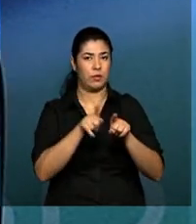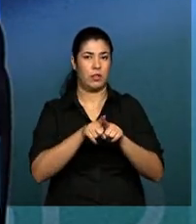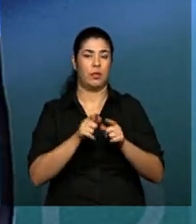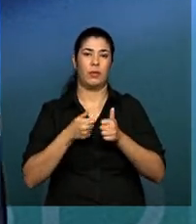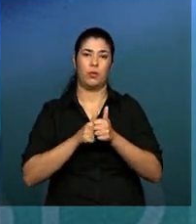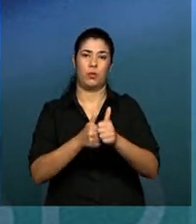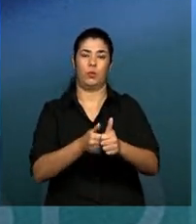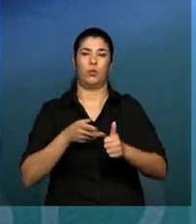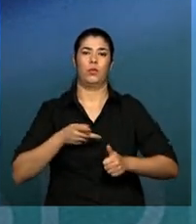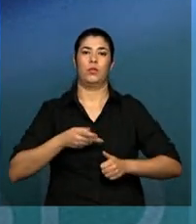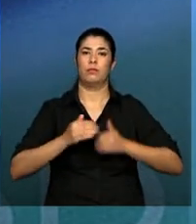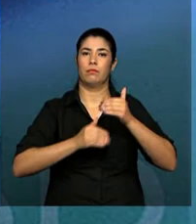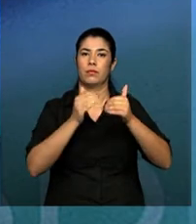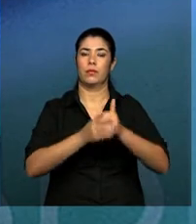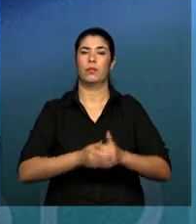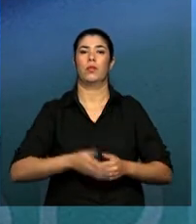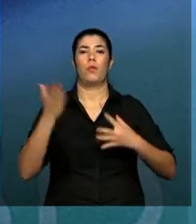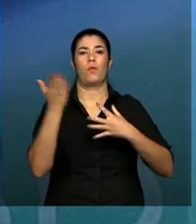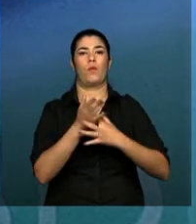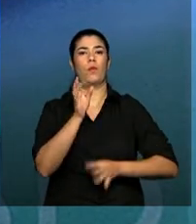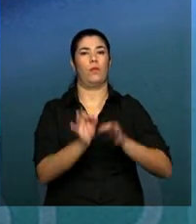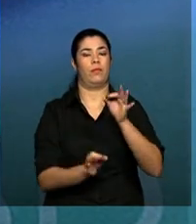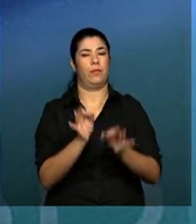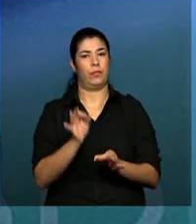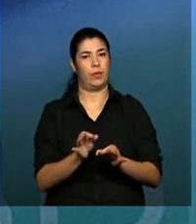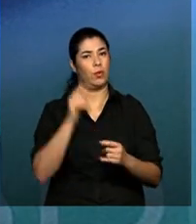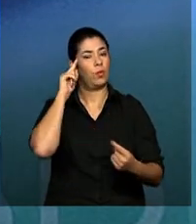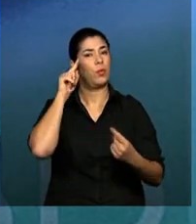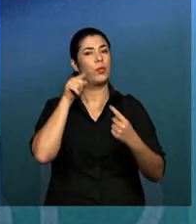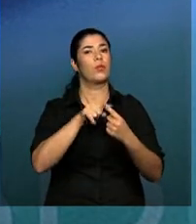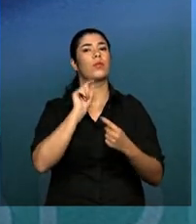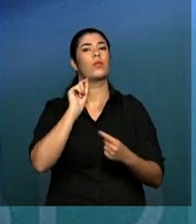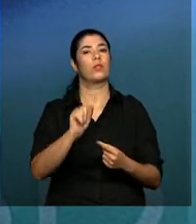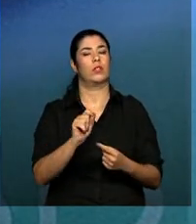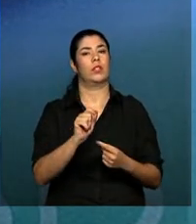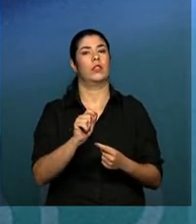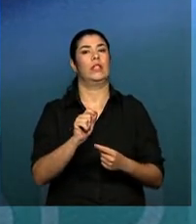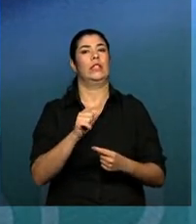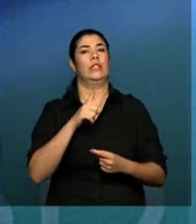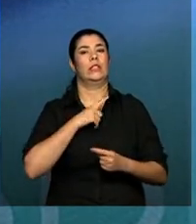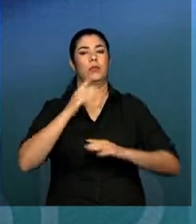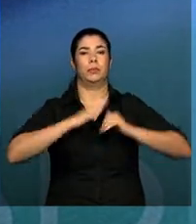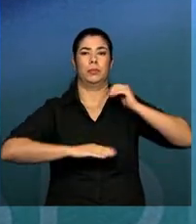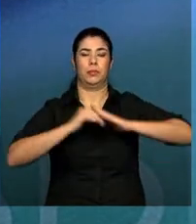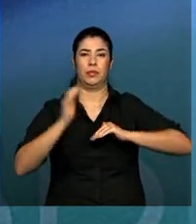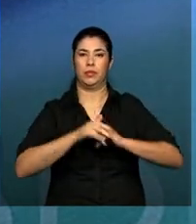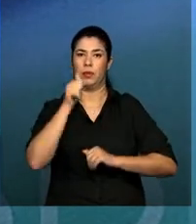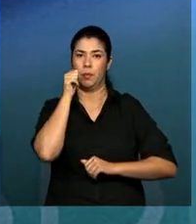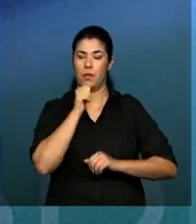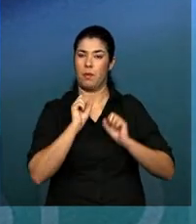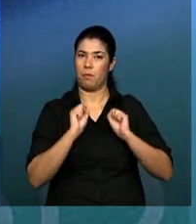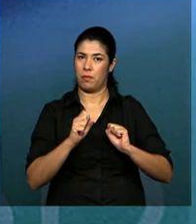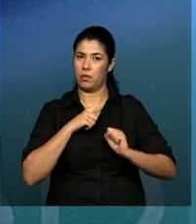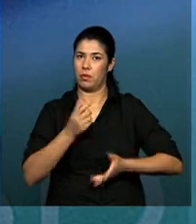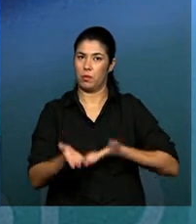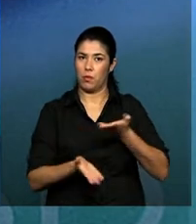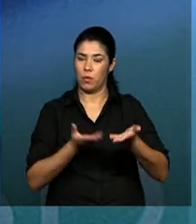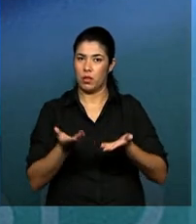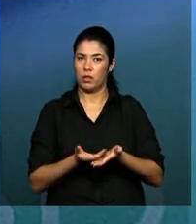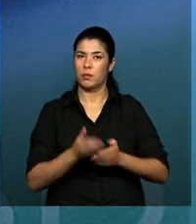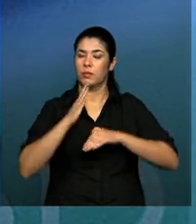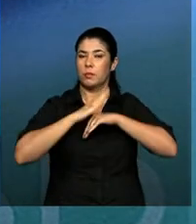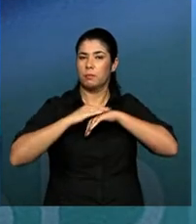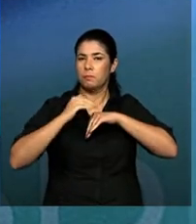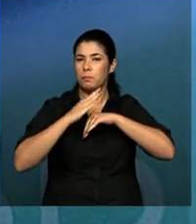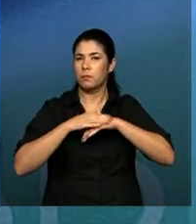também o processo judicial. Objetivamente, é exatamente isso, é construir uma maneira que a mulher possa ser atendida com mais acolhimento,